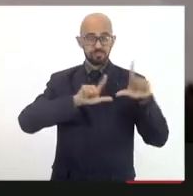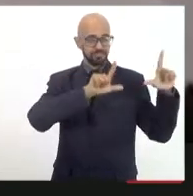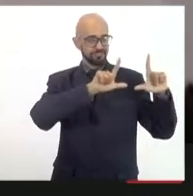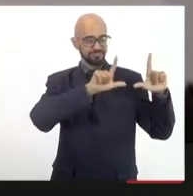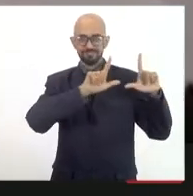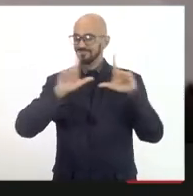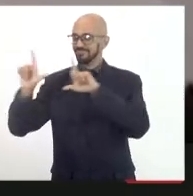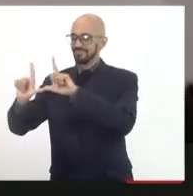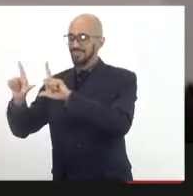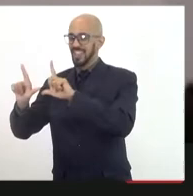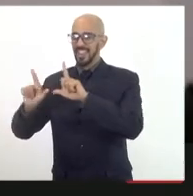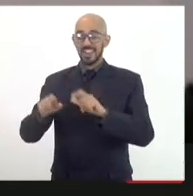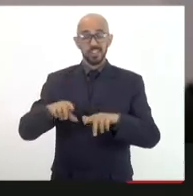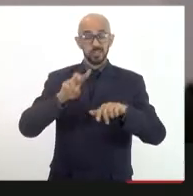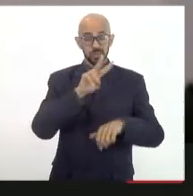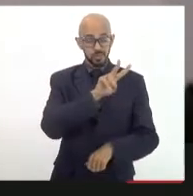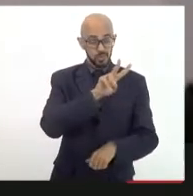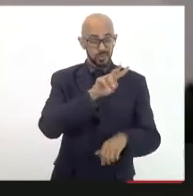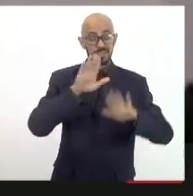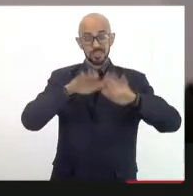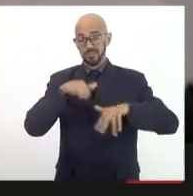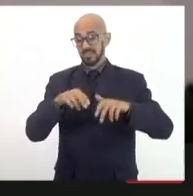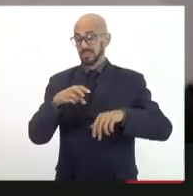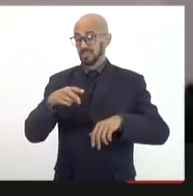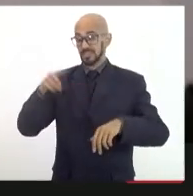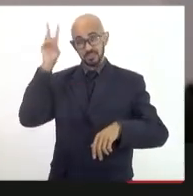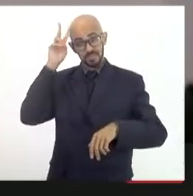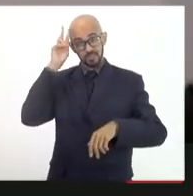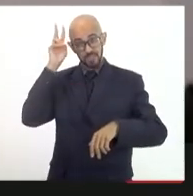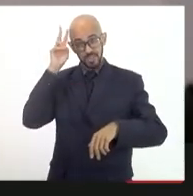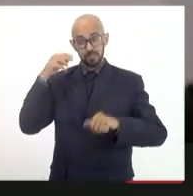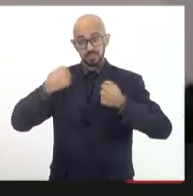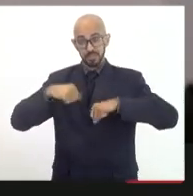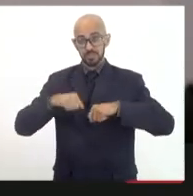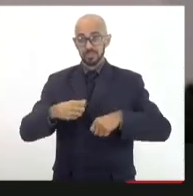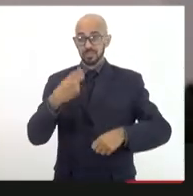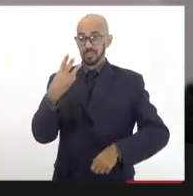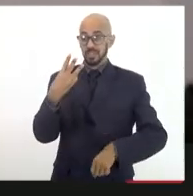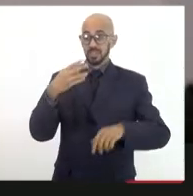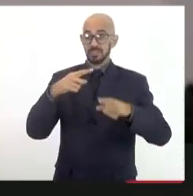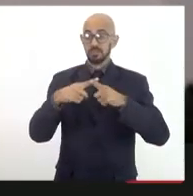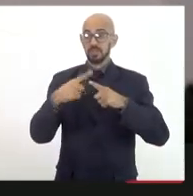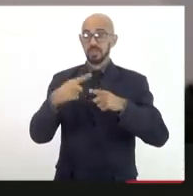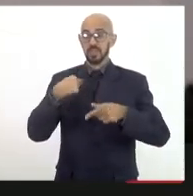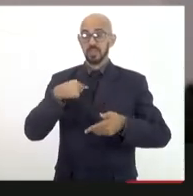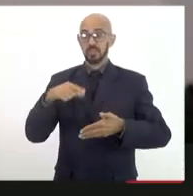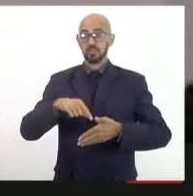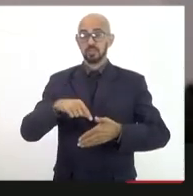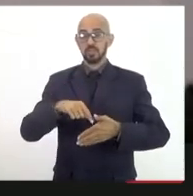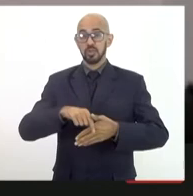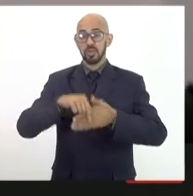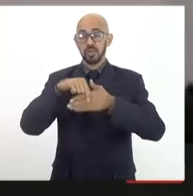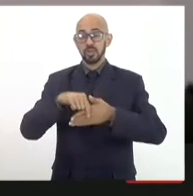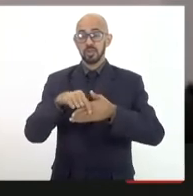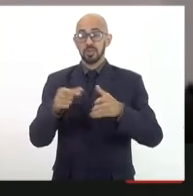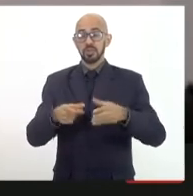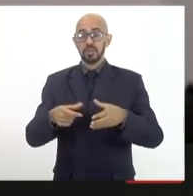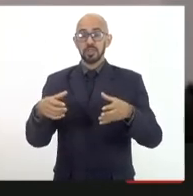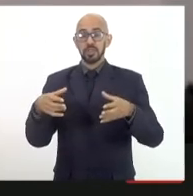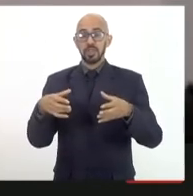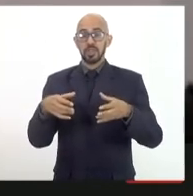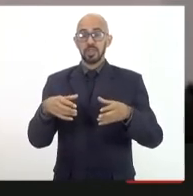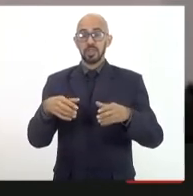duas telas, ou três, às vezes, porque eu presido a Comissão do Complexo Econômico e Industrial da Saúde na Câmara,